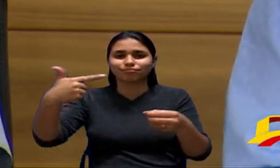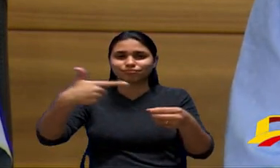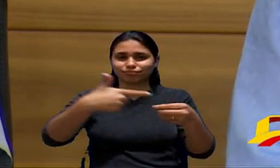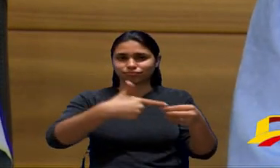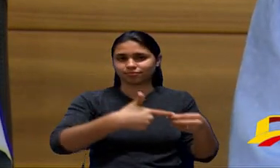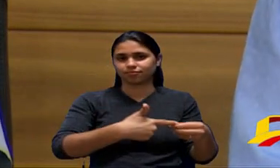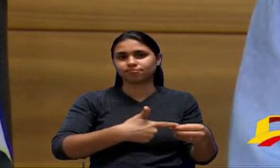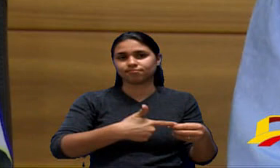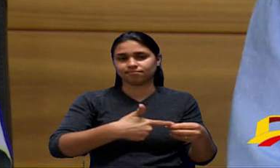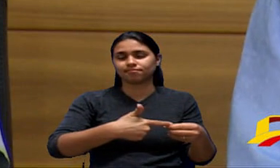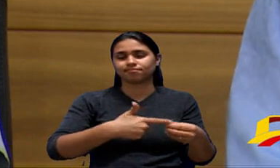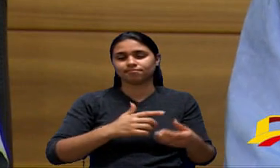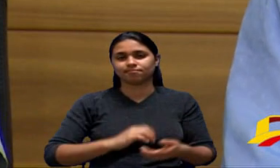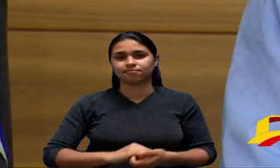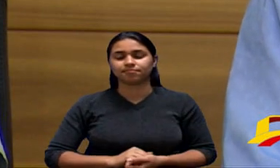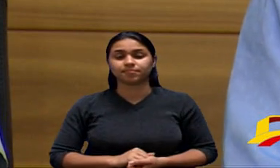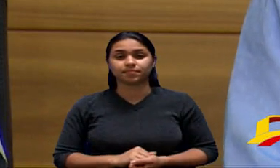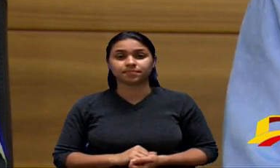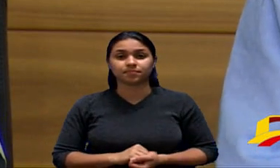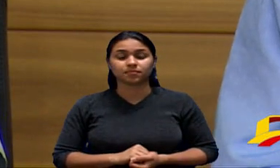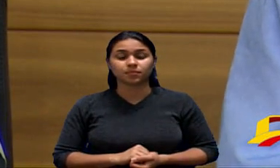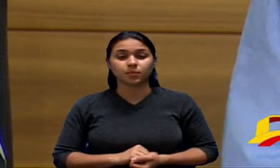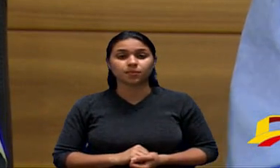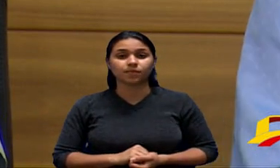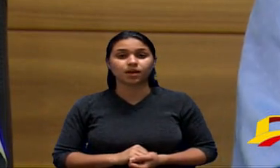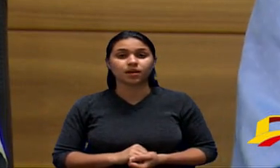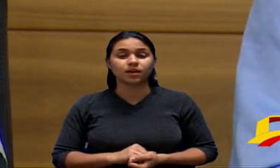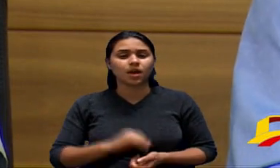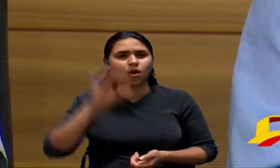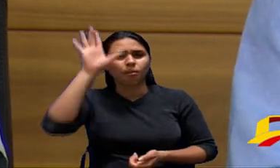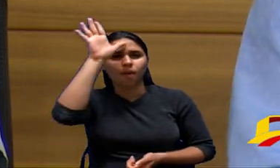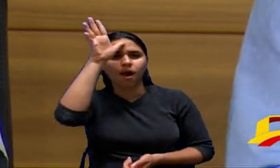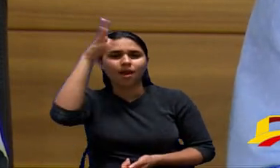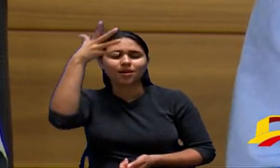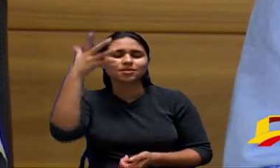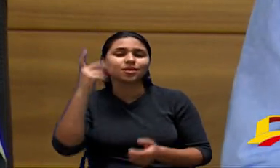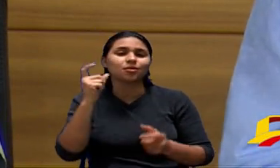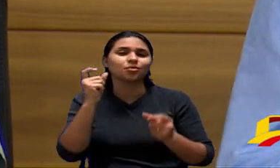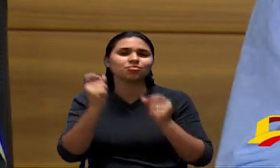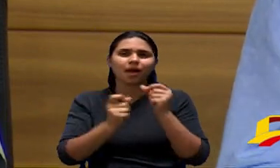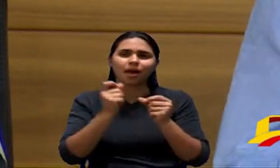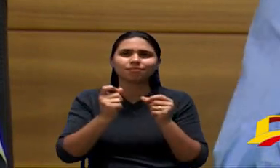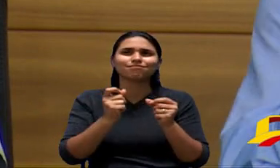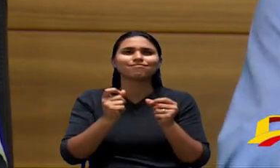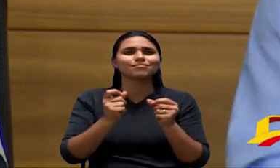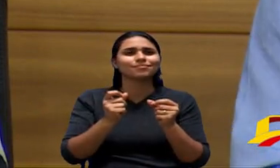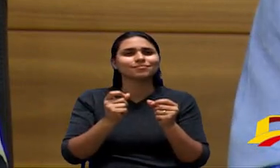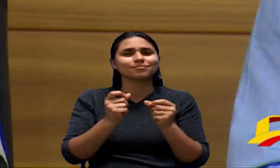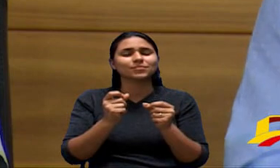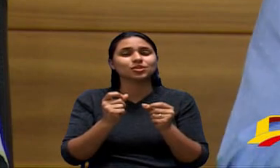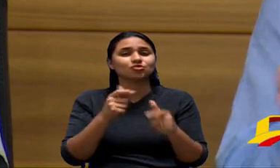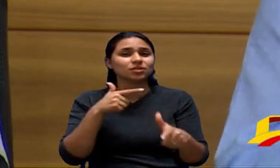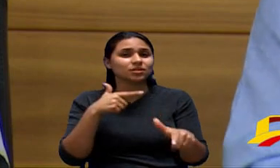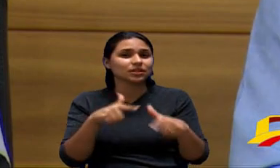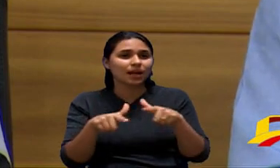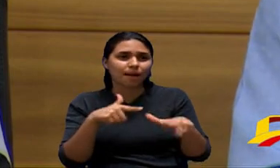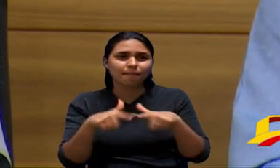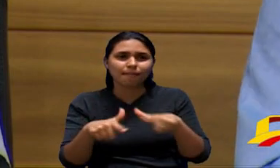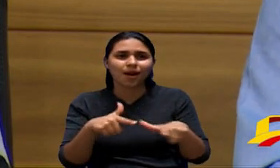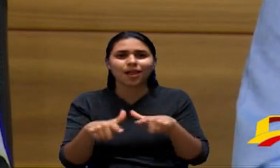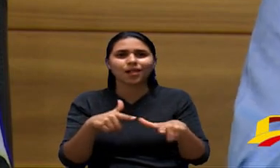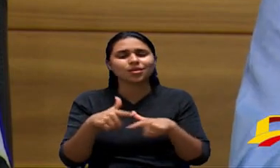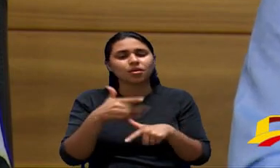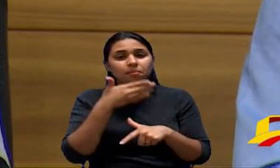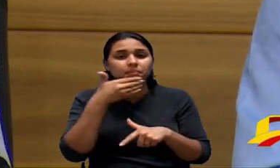essa é uma solução também que a gente percebe que realmente ia trazer menos impacto para esse trabalhador frentista que está lá no